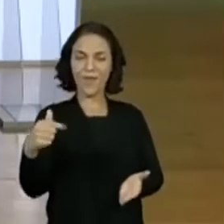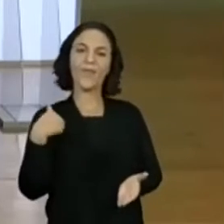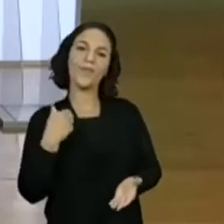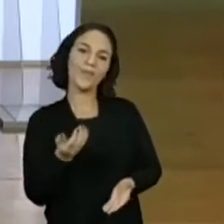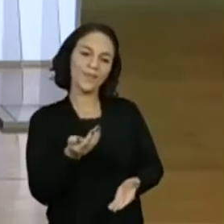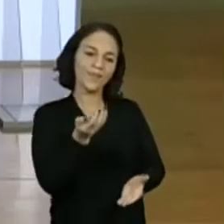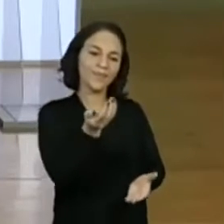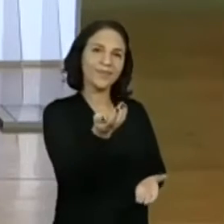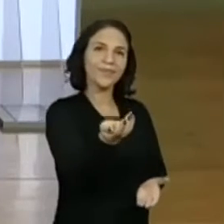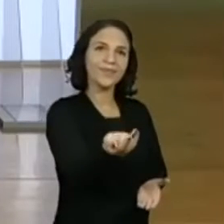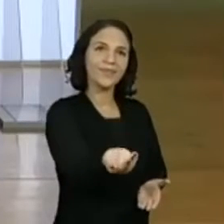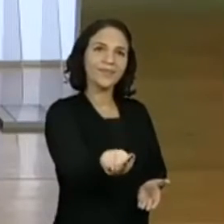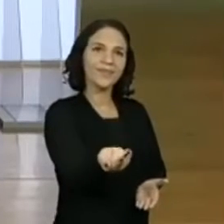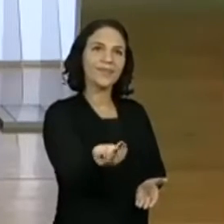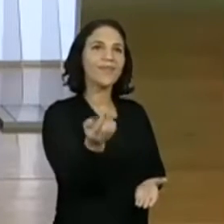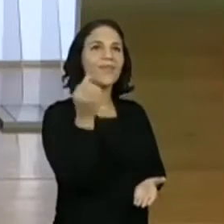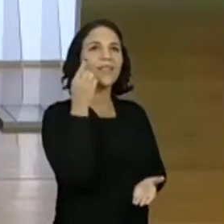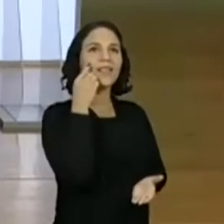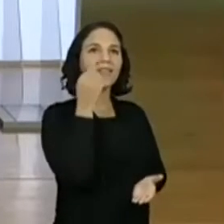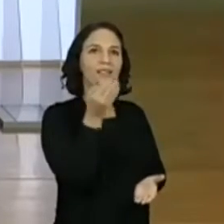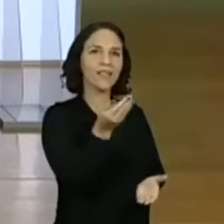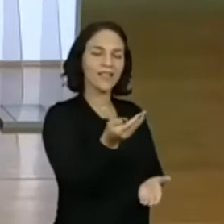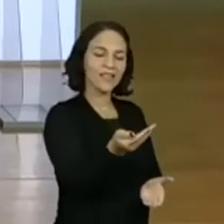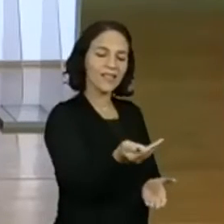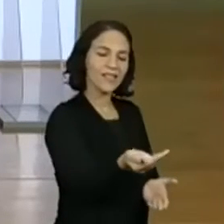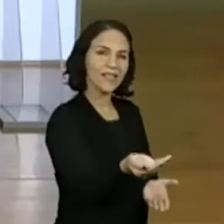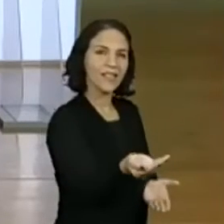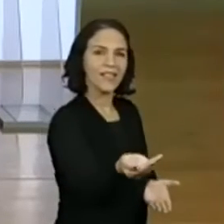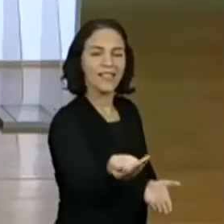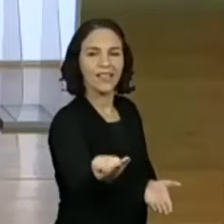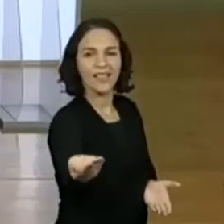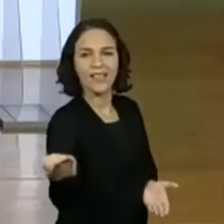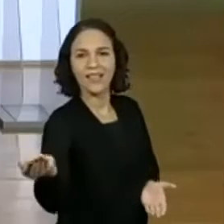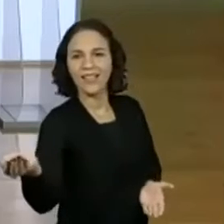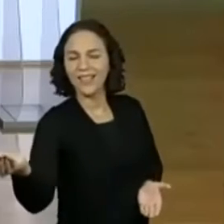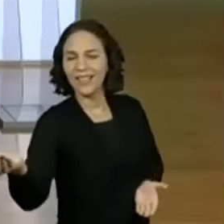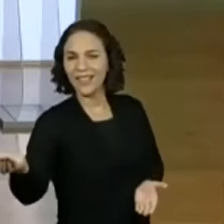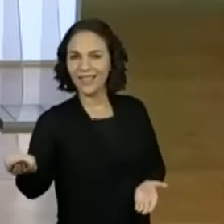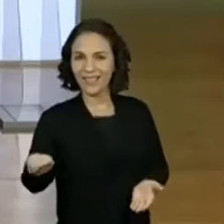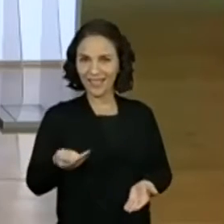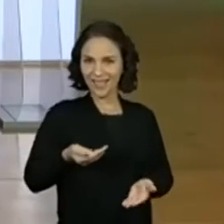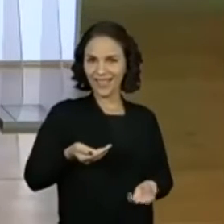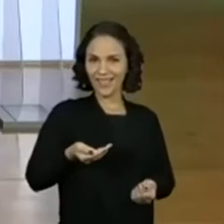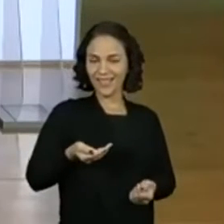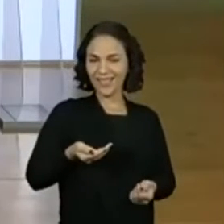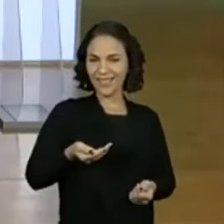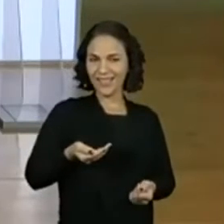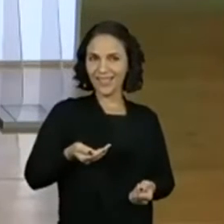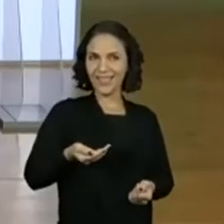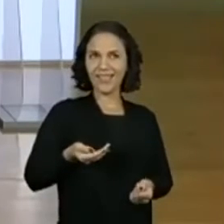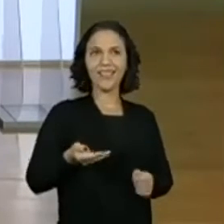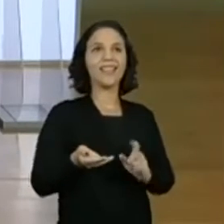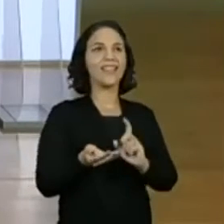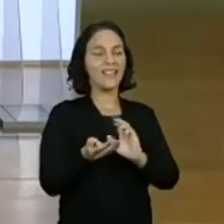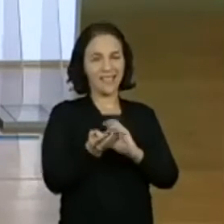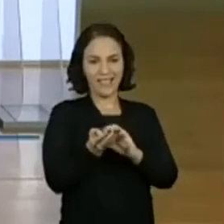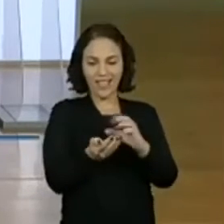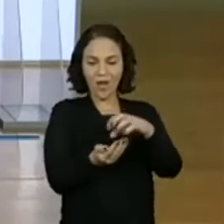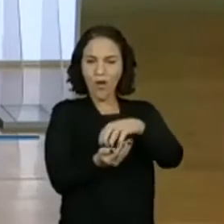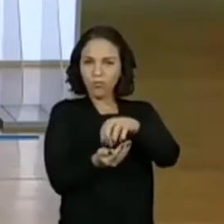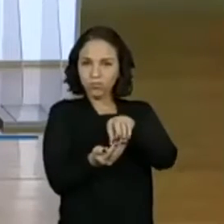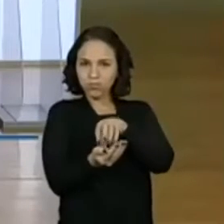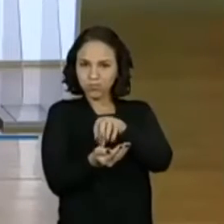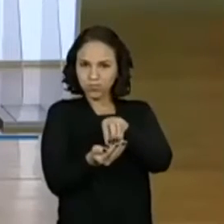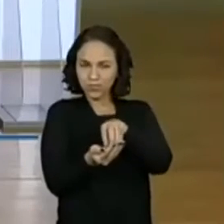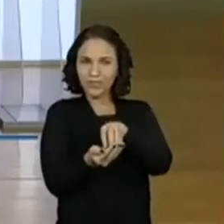e fazíamos assim, olha. Curre, curre. Passávamos a mão aqui com o